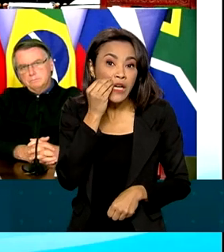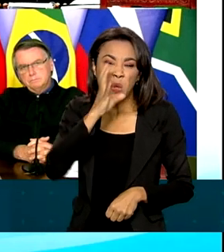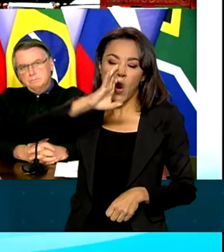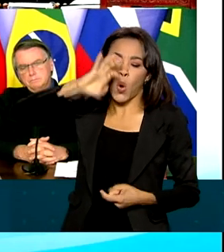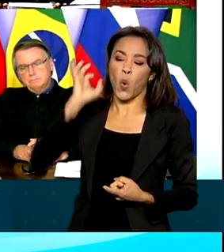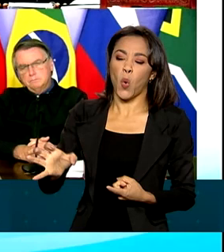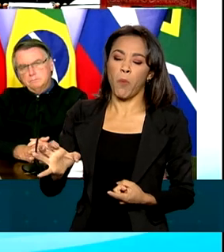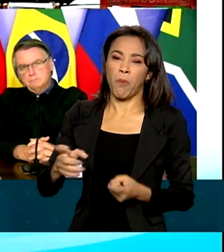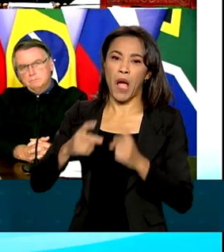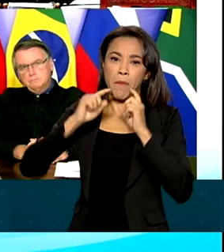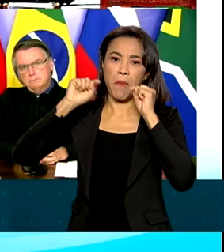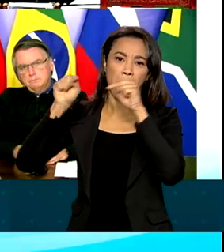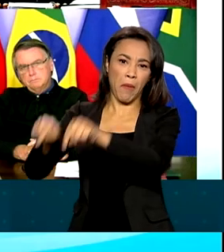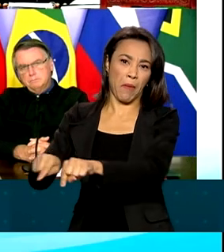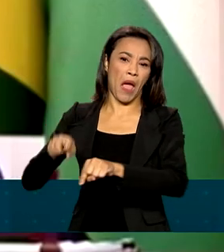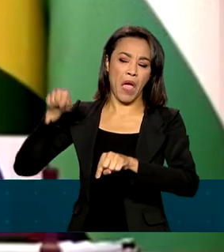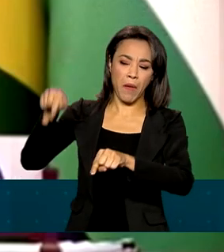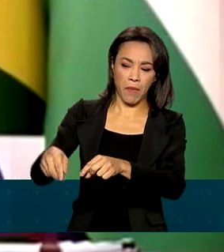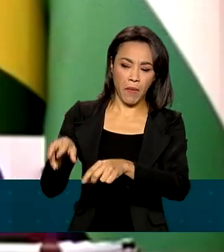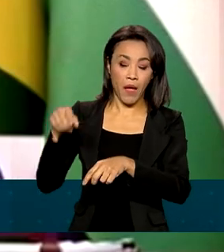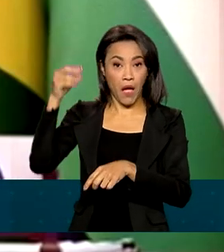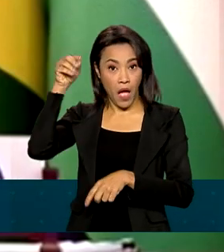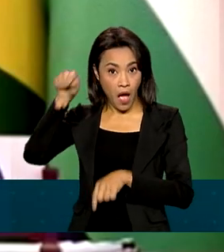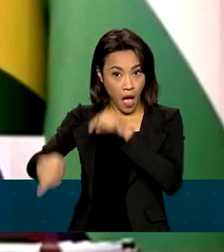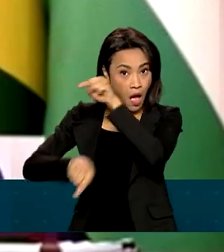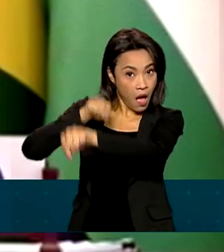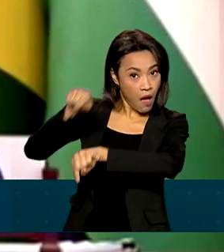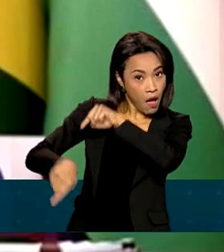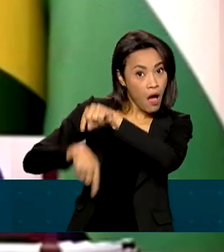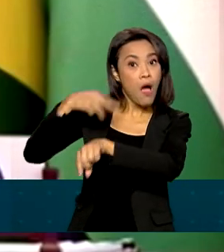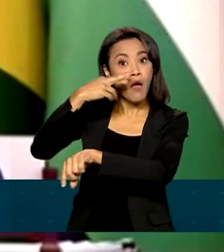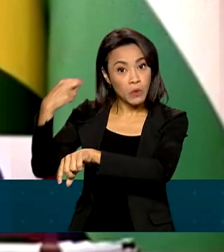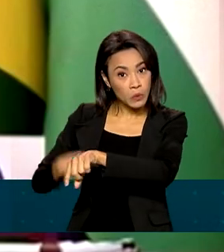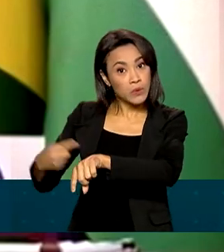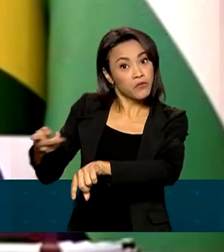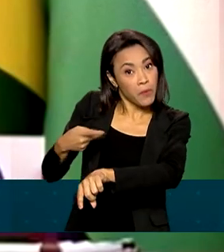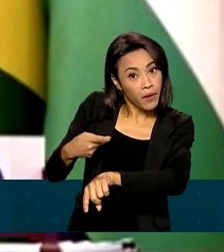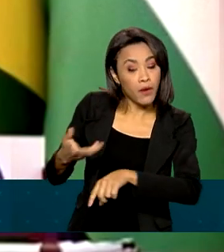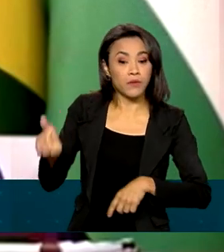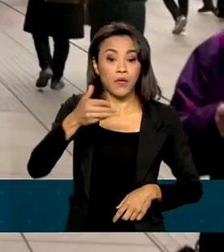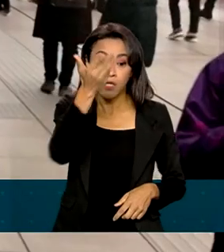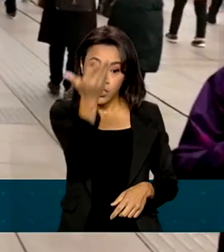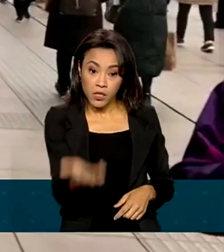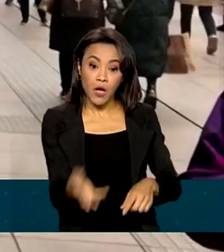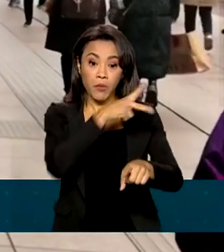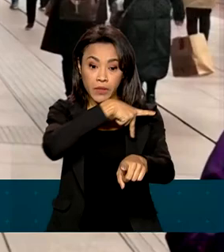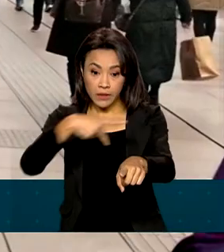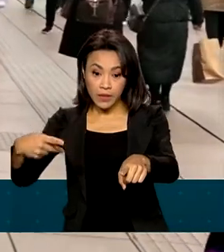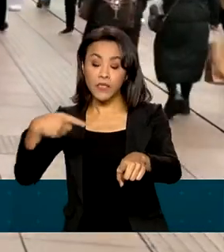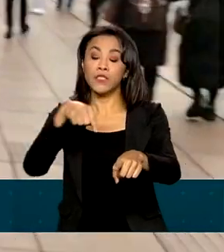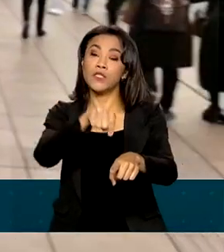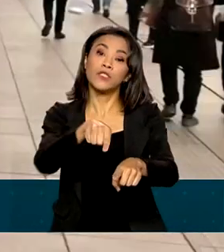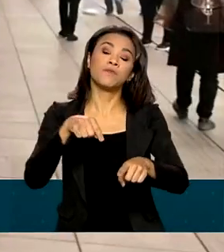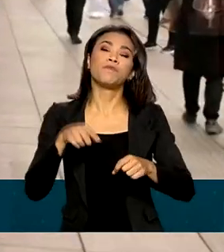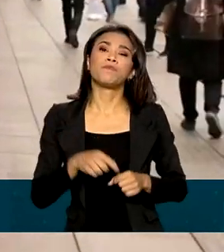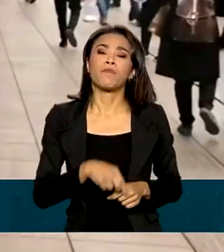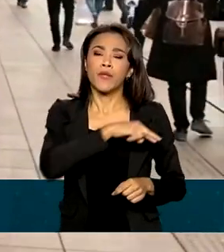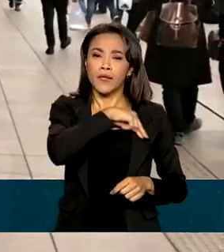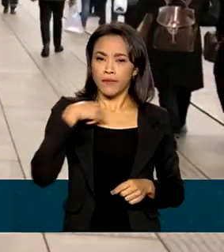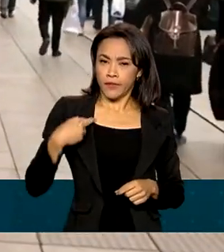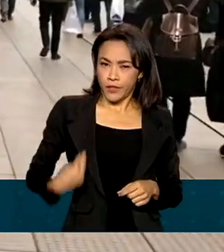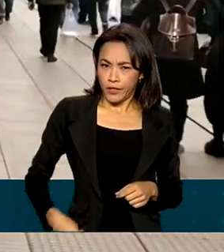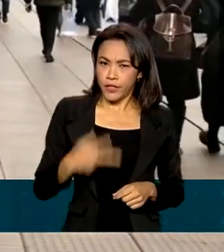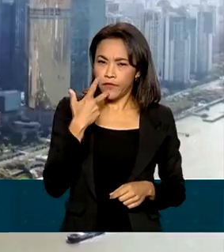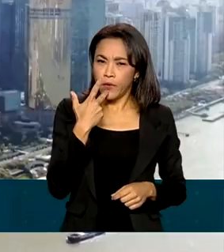Europa erradamente. Já o presidente da China, Xi Jinping, reforçou a importância do